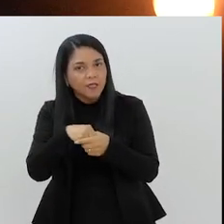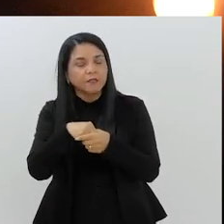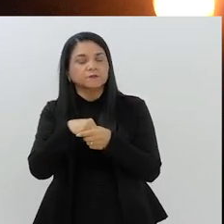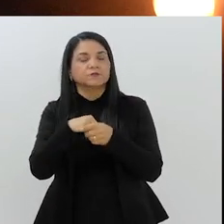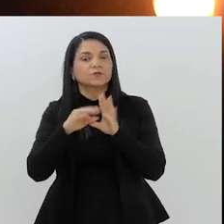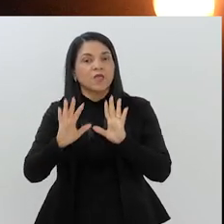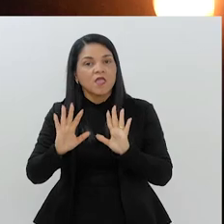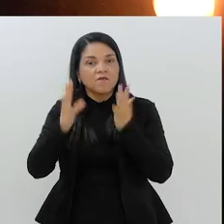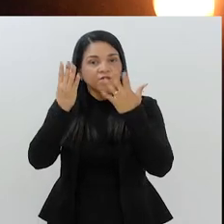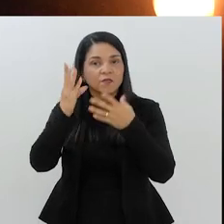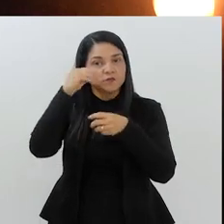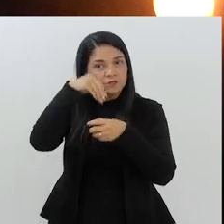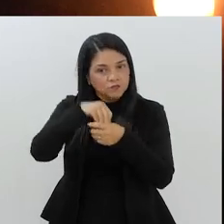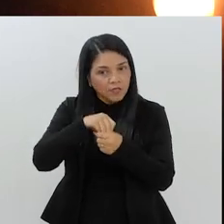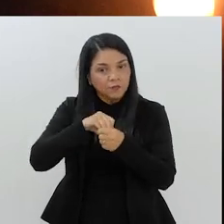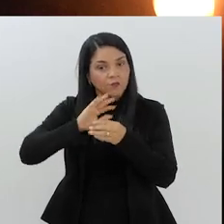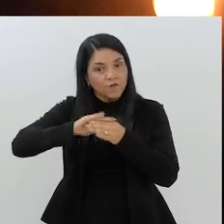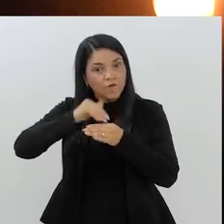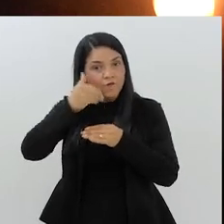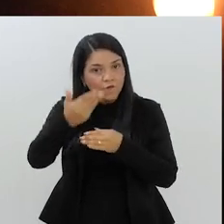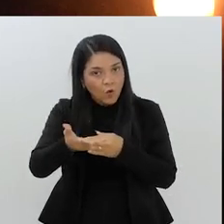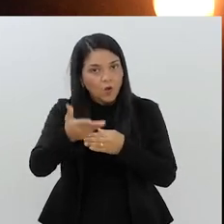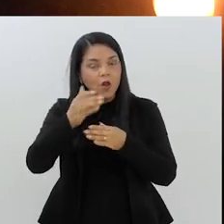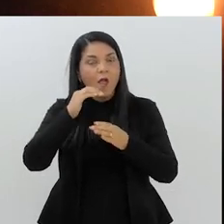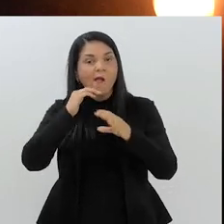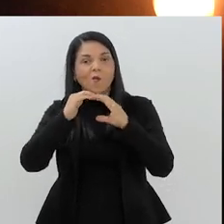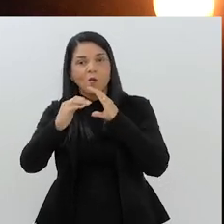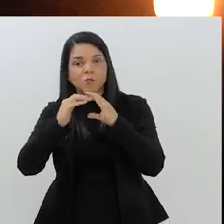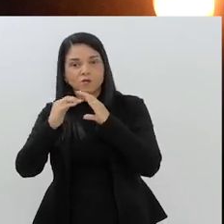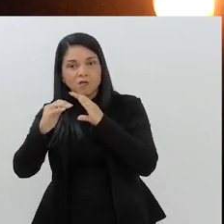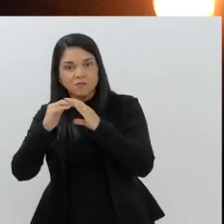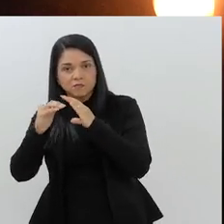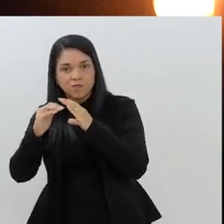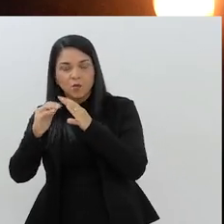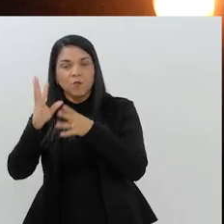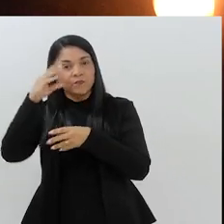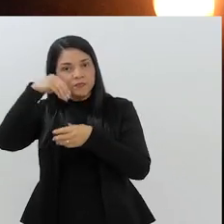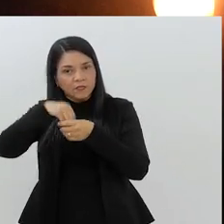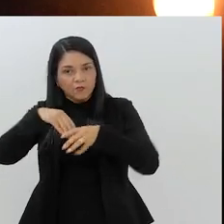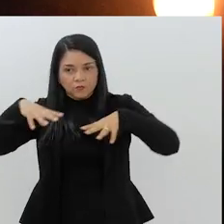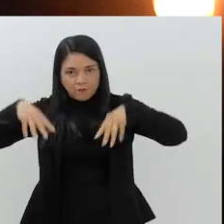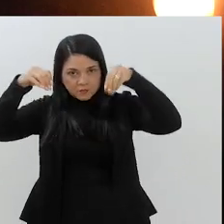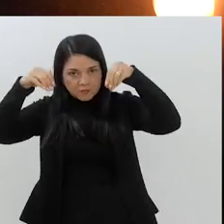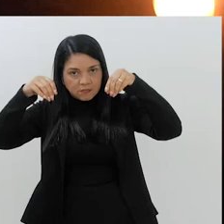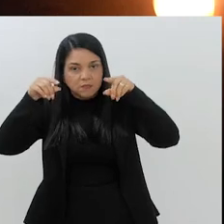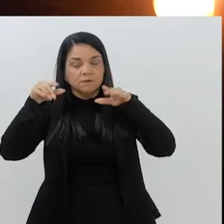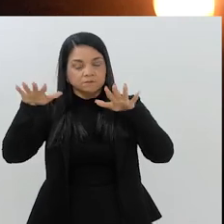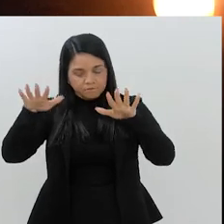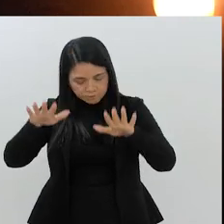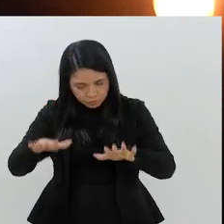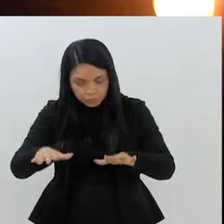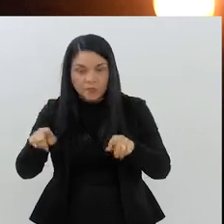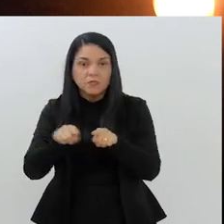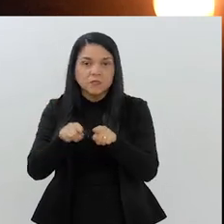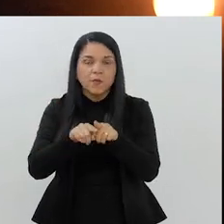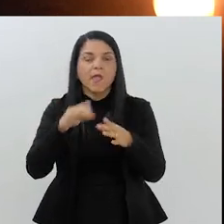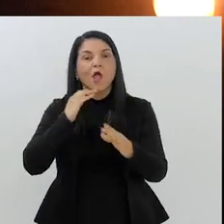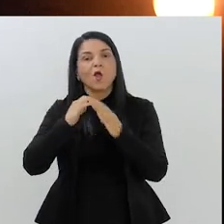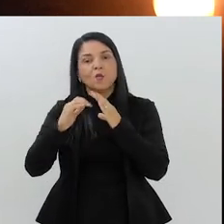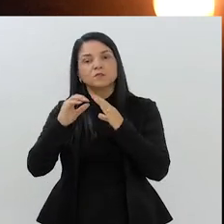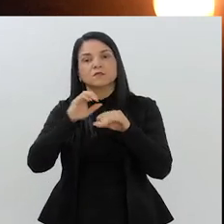trabalhos internos, eventos internos e externos, ou seja, a comunicação interna da mesquita e a comunicação